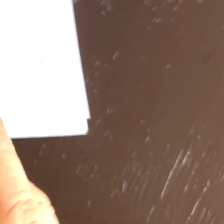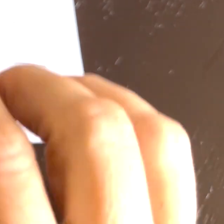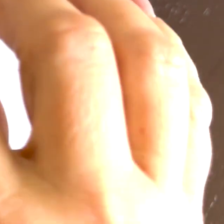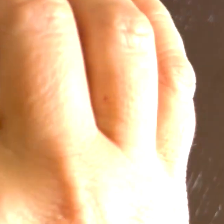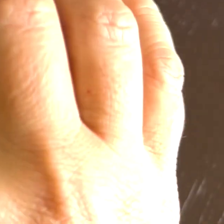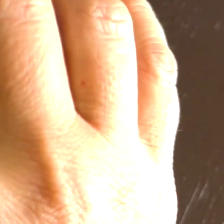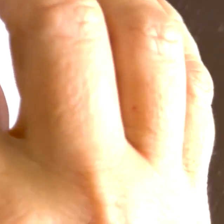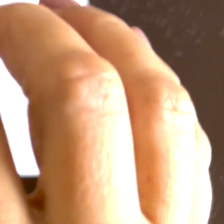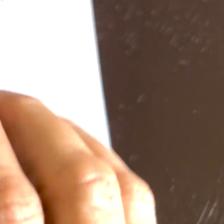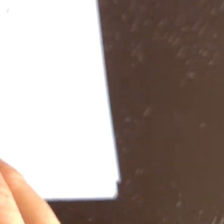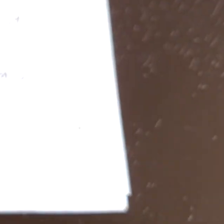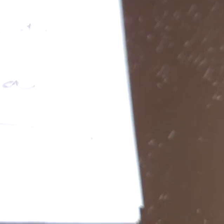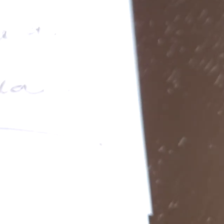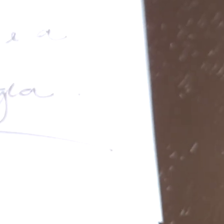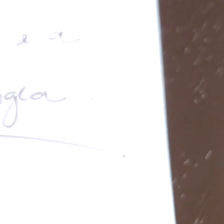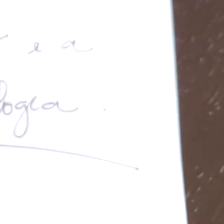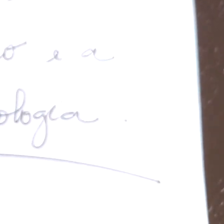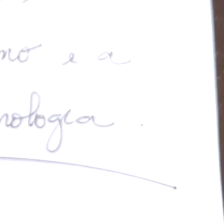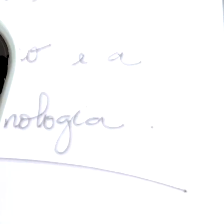Ajuste a resolução, a taxa de quadros e configurações.